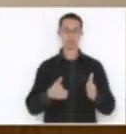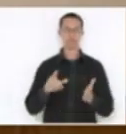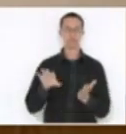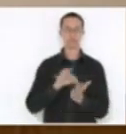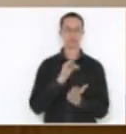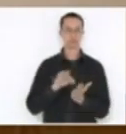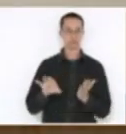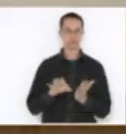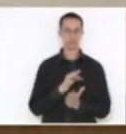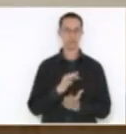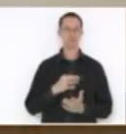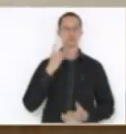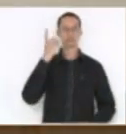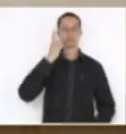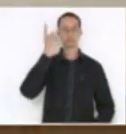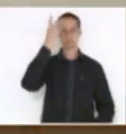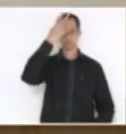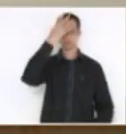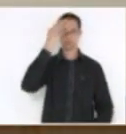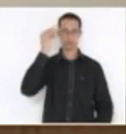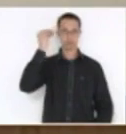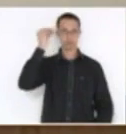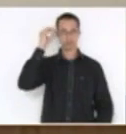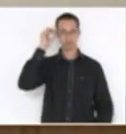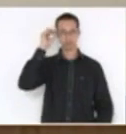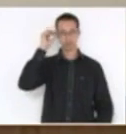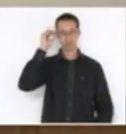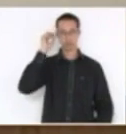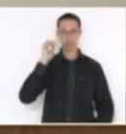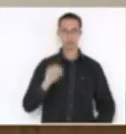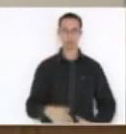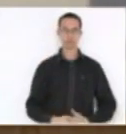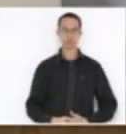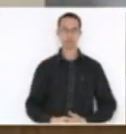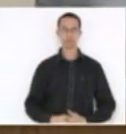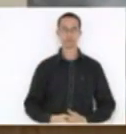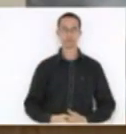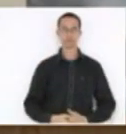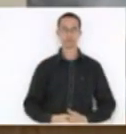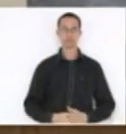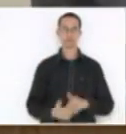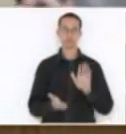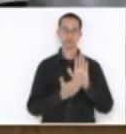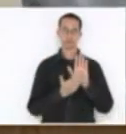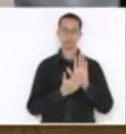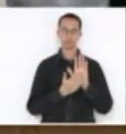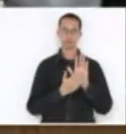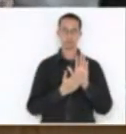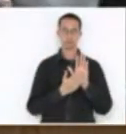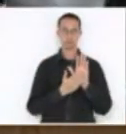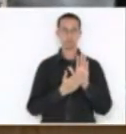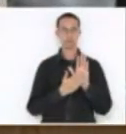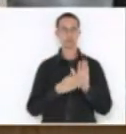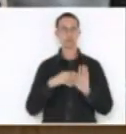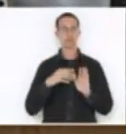Luciane Carminati, que propõe acrescentar seu inciso